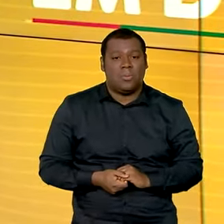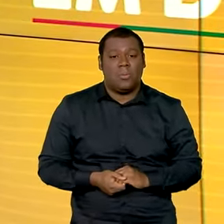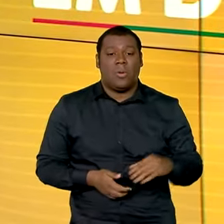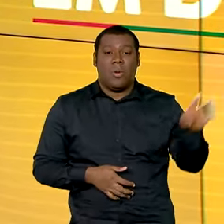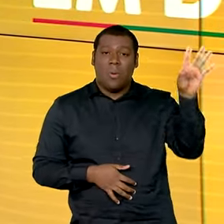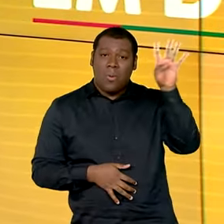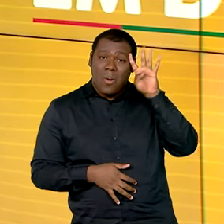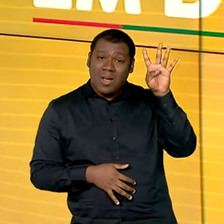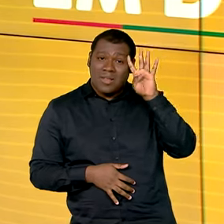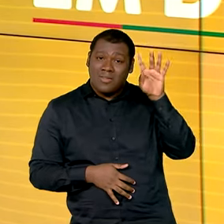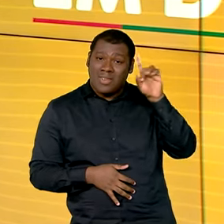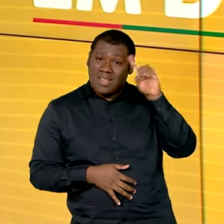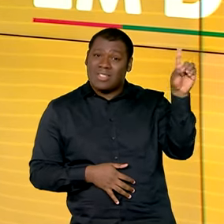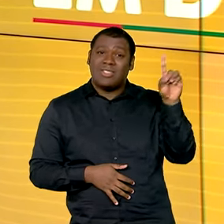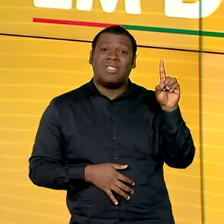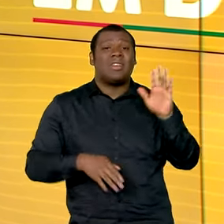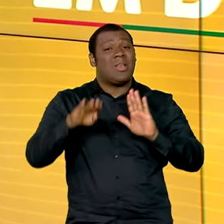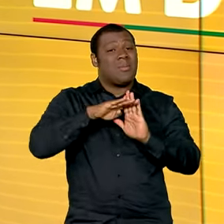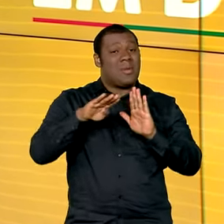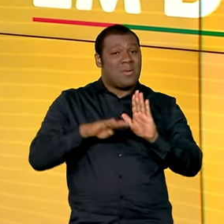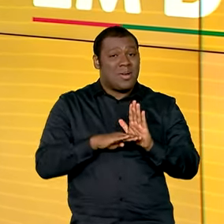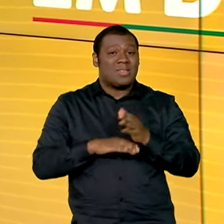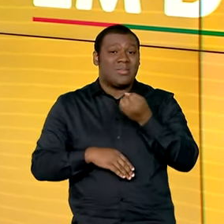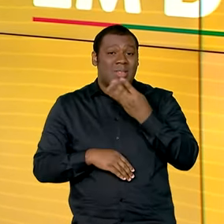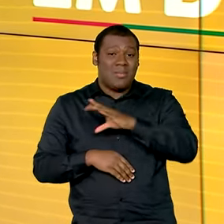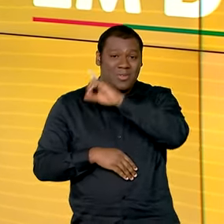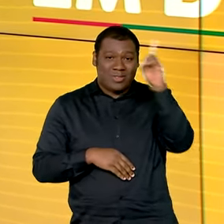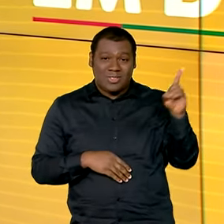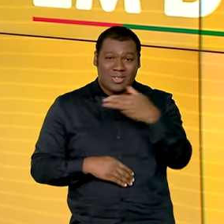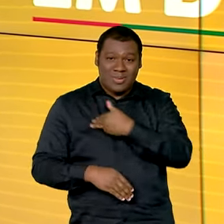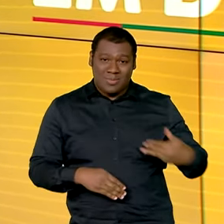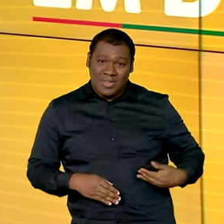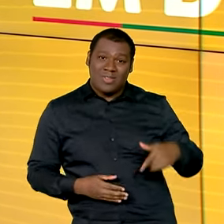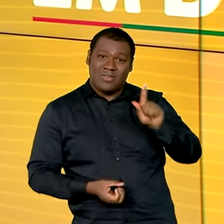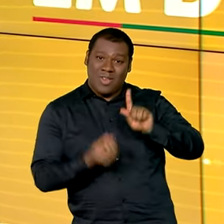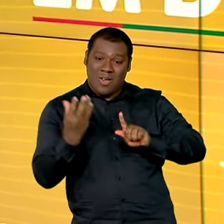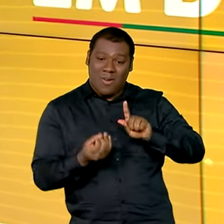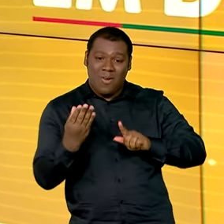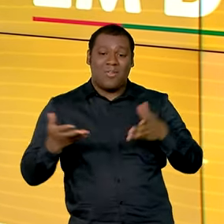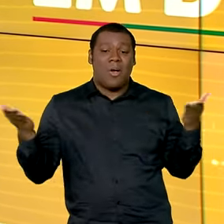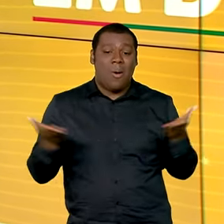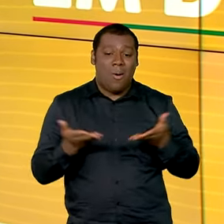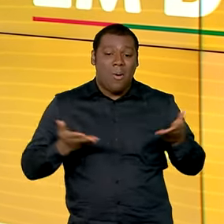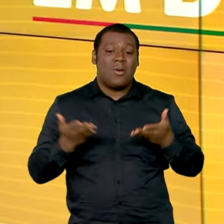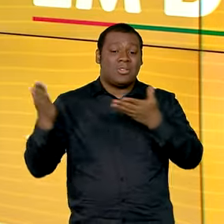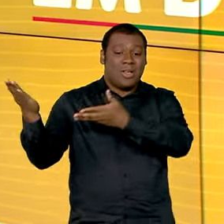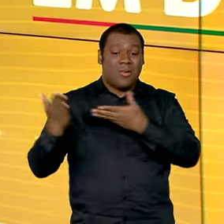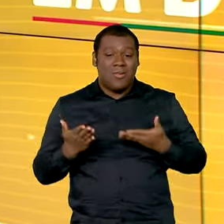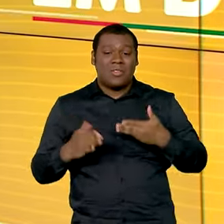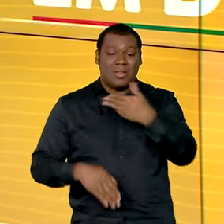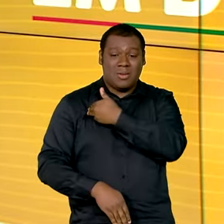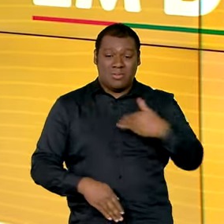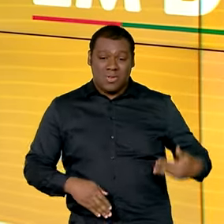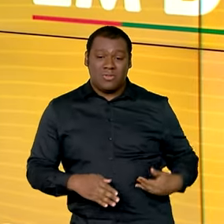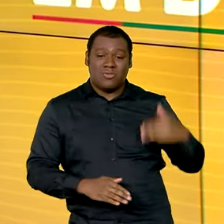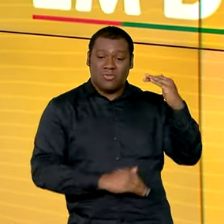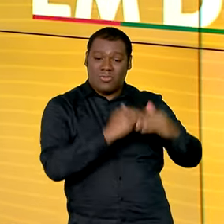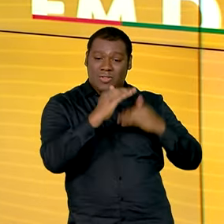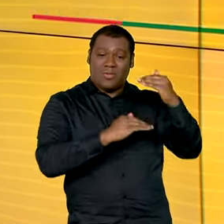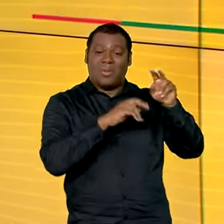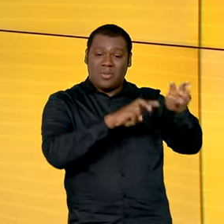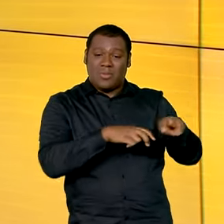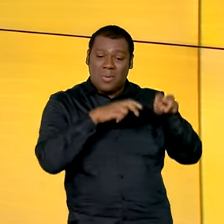Quarta-feira é dia de Bom Dia Ministro aqui no Canal Gov e hoje o programa recebeu o ministro do Desenvolvimento